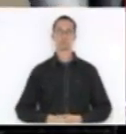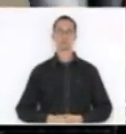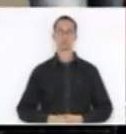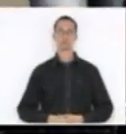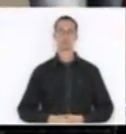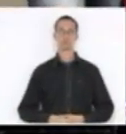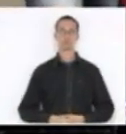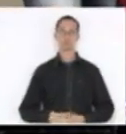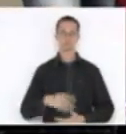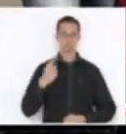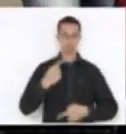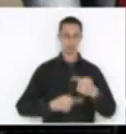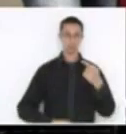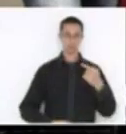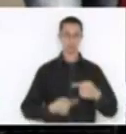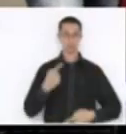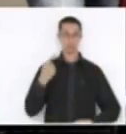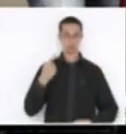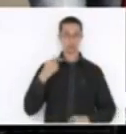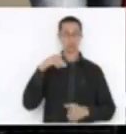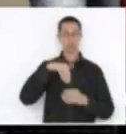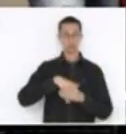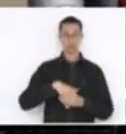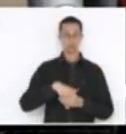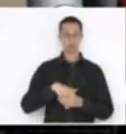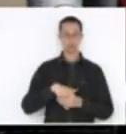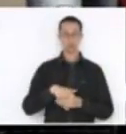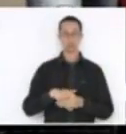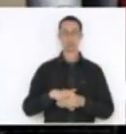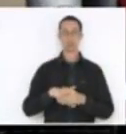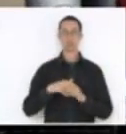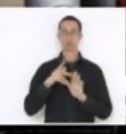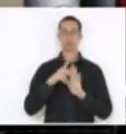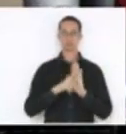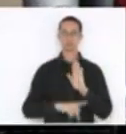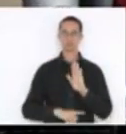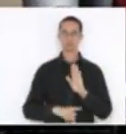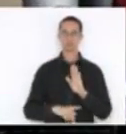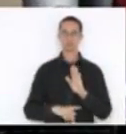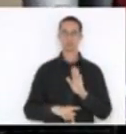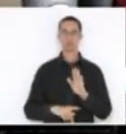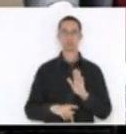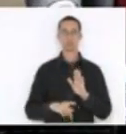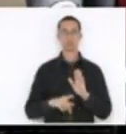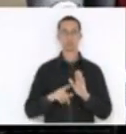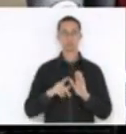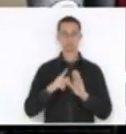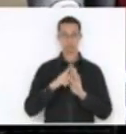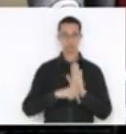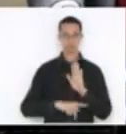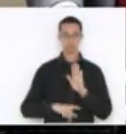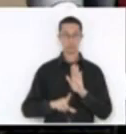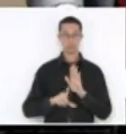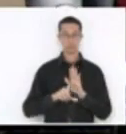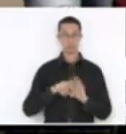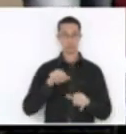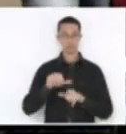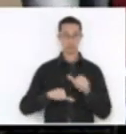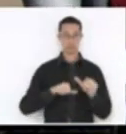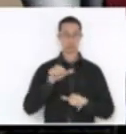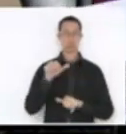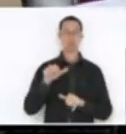Discussão e votação em turno único ao projeto de conversão em lei de medida provisória